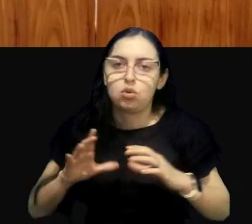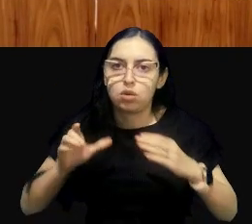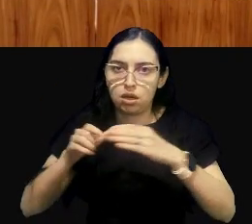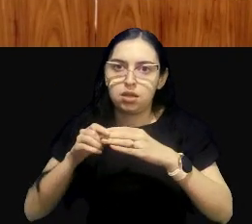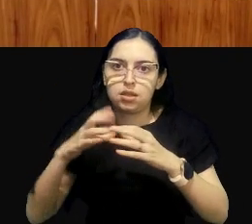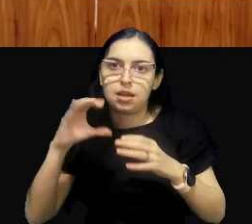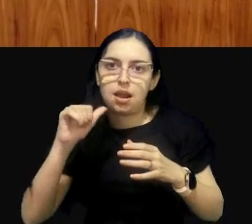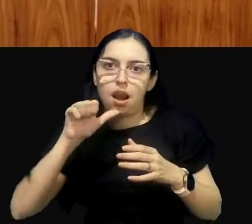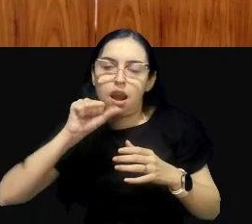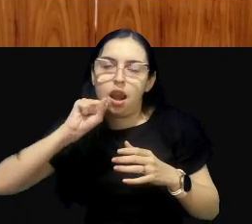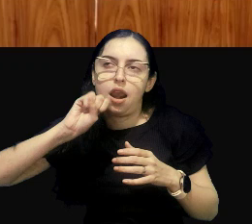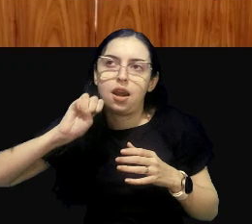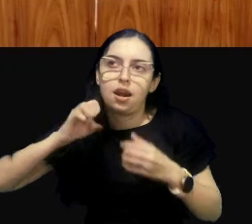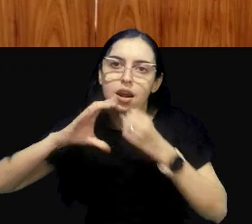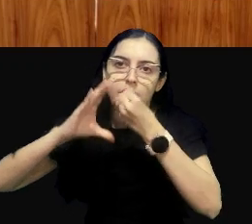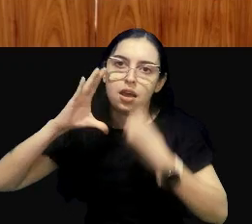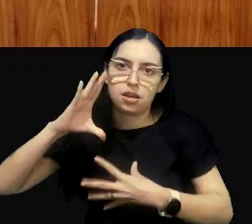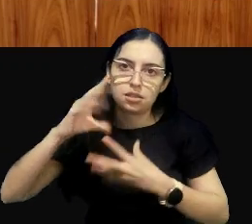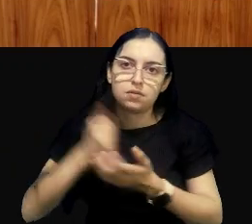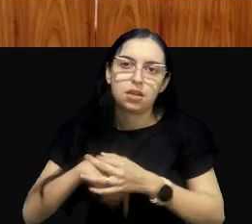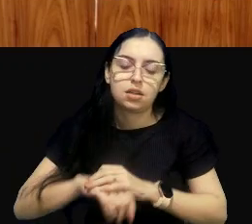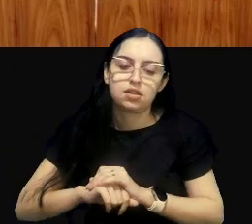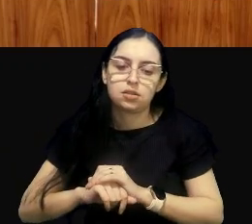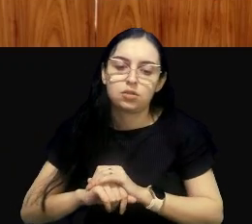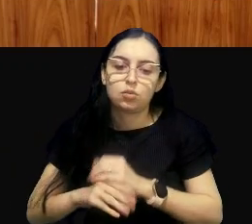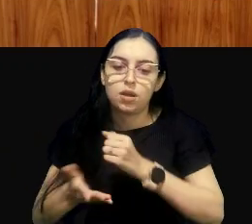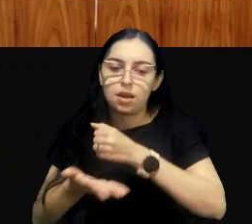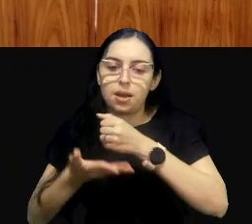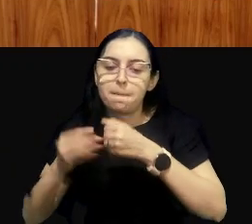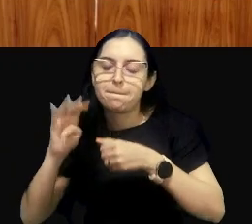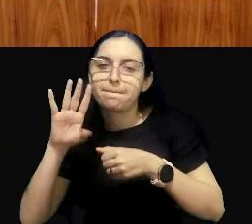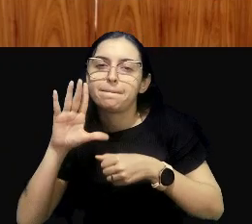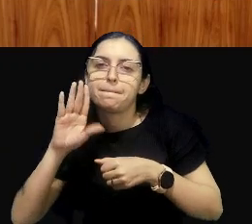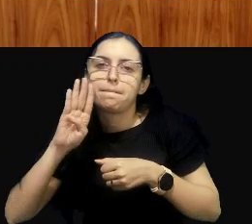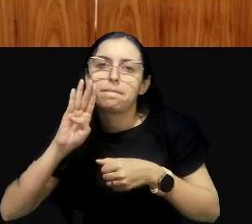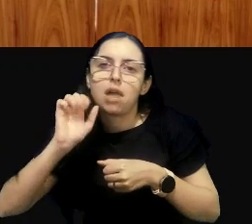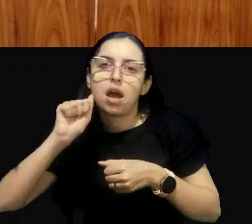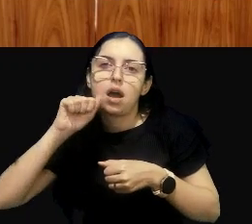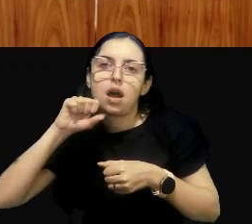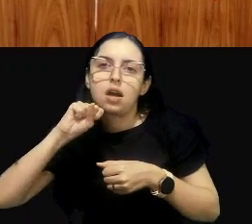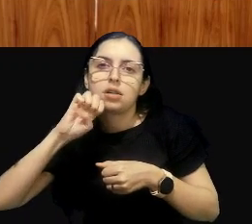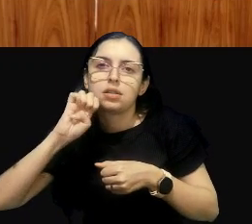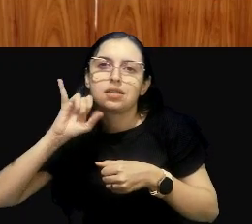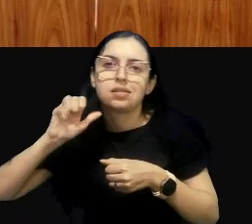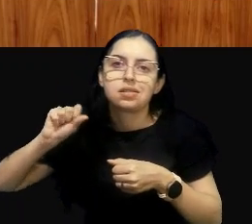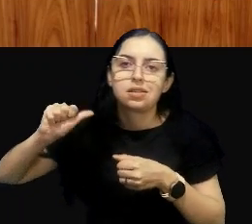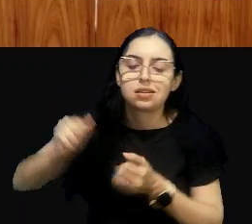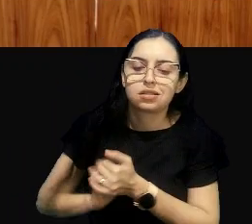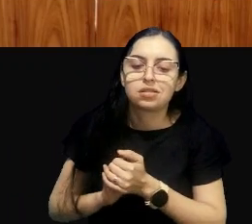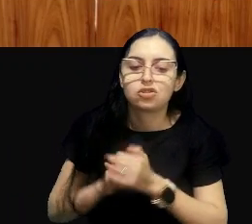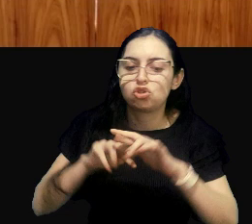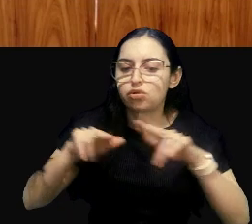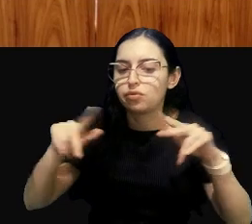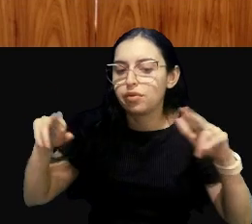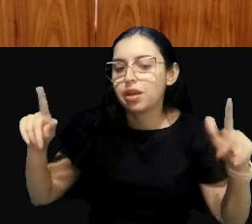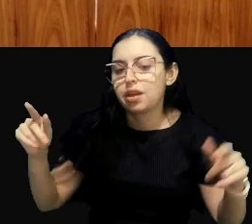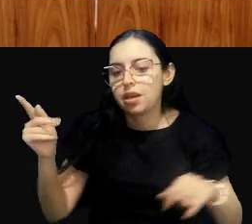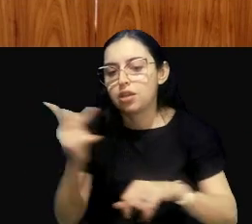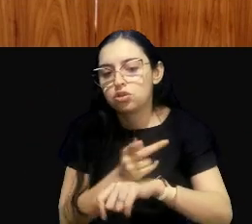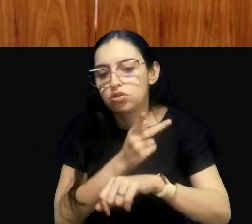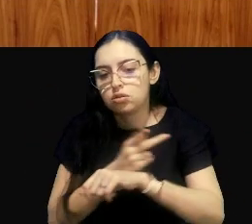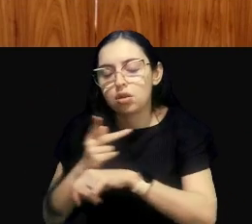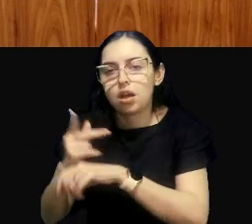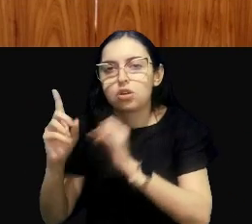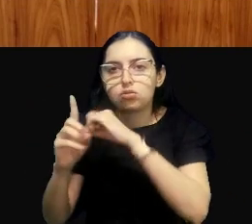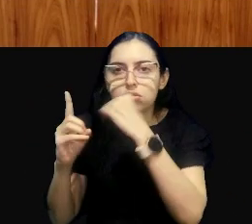um rio, ou classificação de um rio, é nos comitês de bacia, nos quais diferentes agentes e setores da sociedade